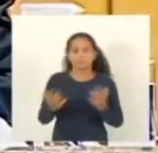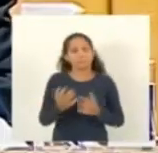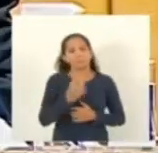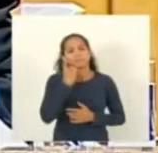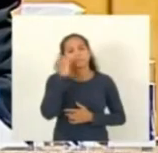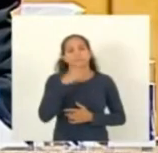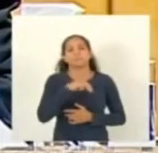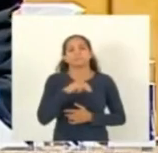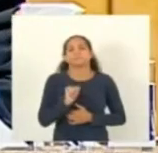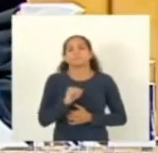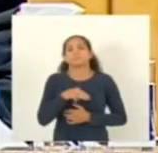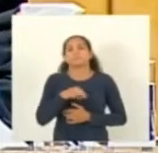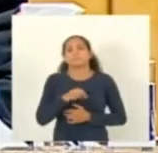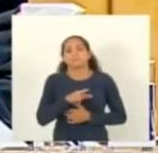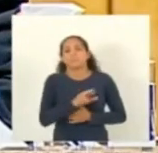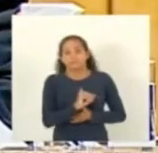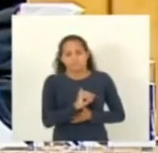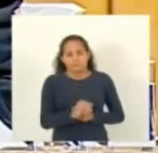deputado Emílio Mameri